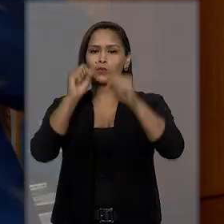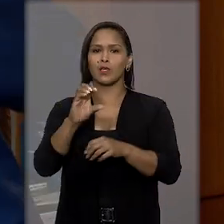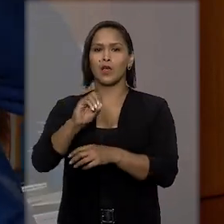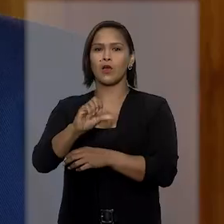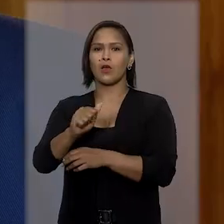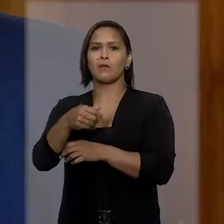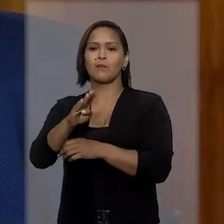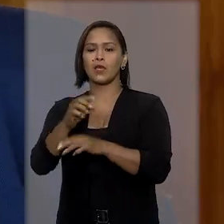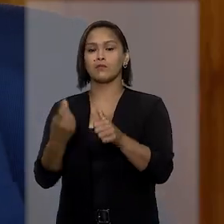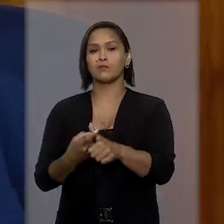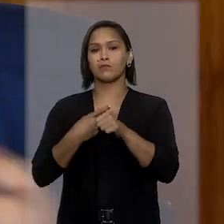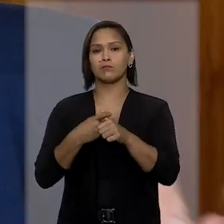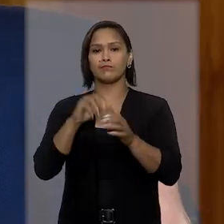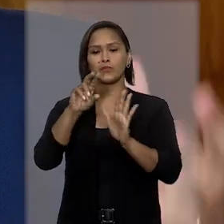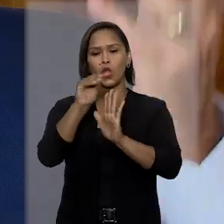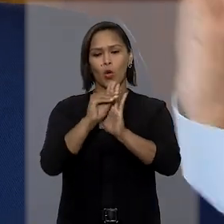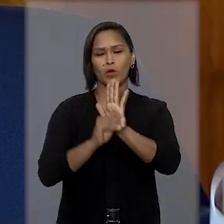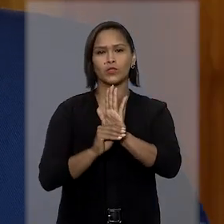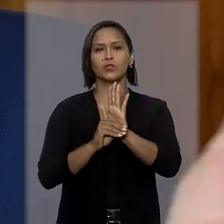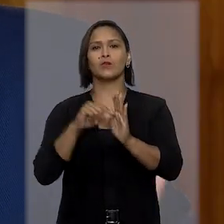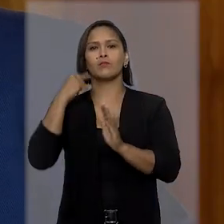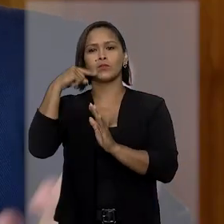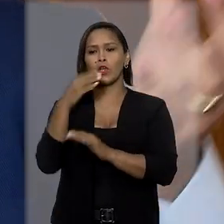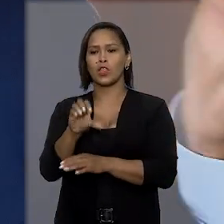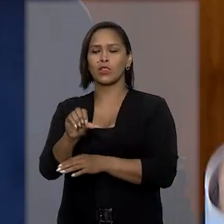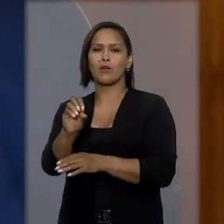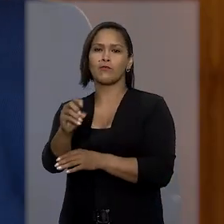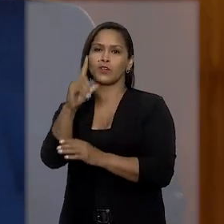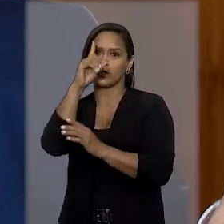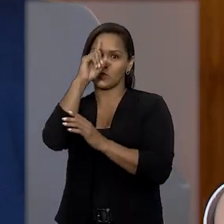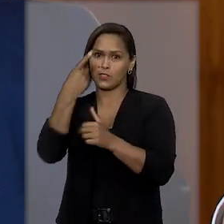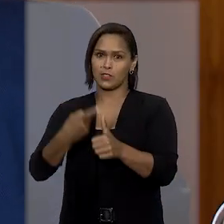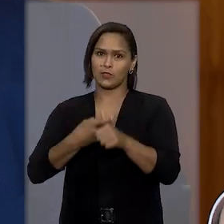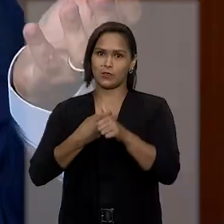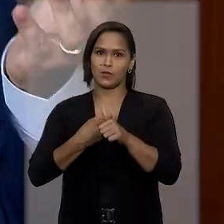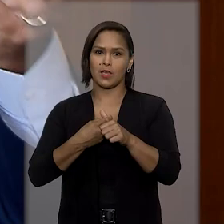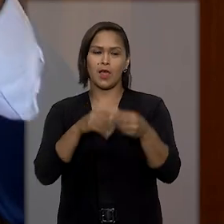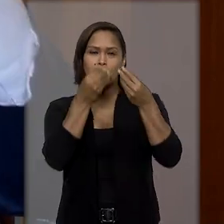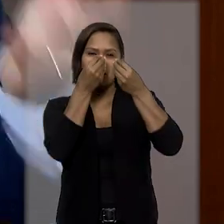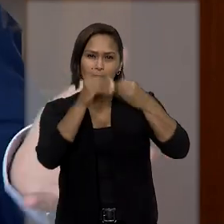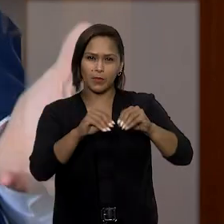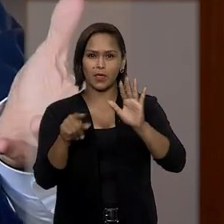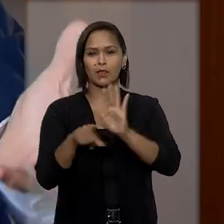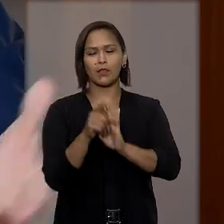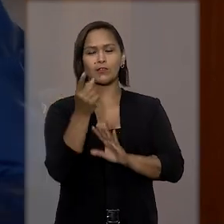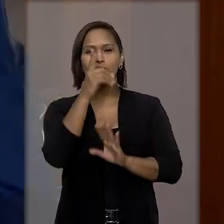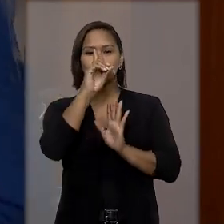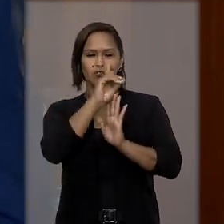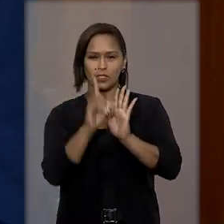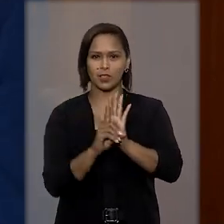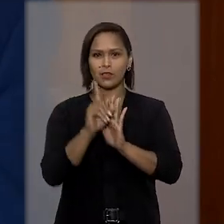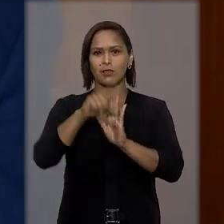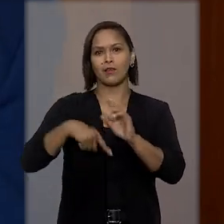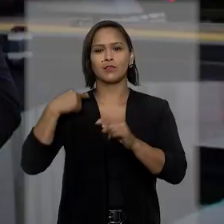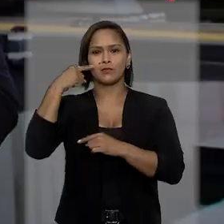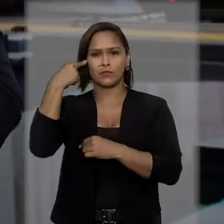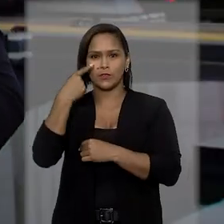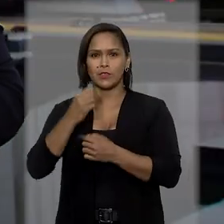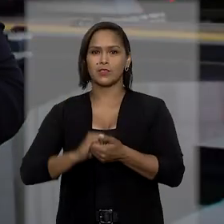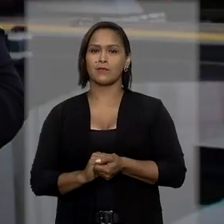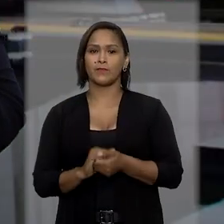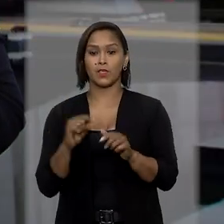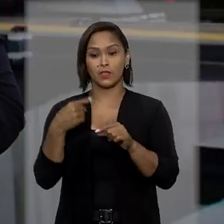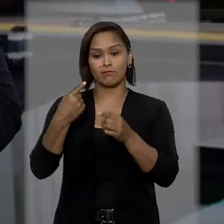OABDF suspendeu o registro do advogado por 90 dias, em razão do dano à dignidade coletiva da advocacia.